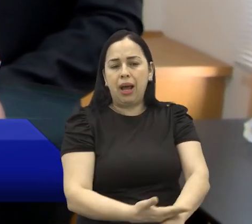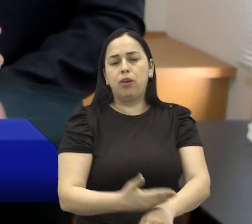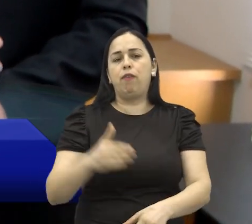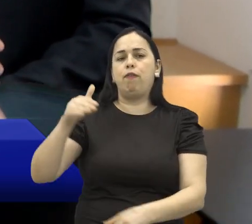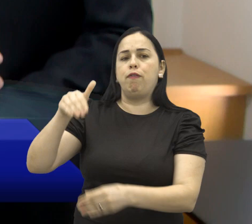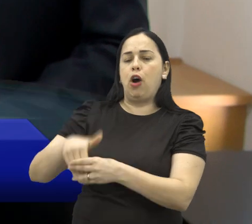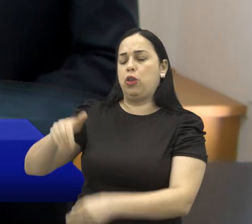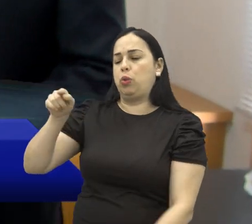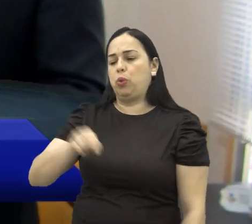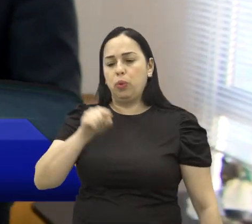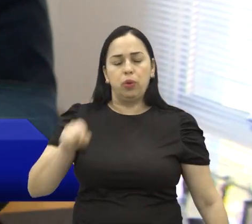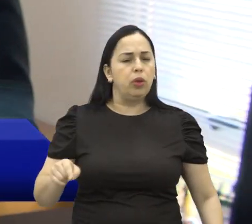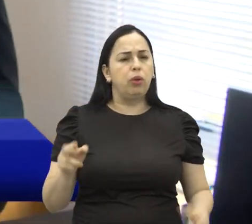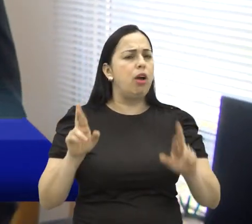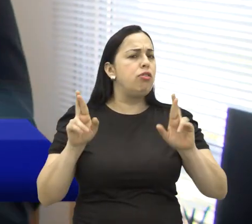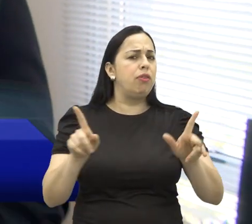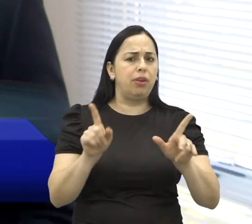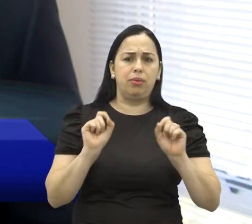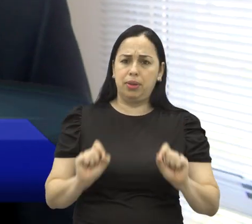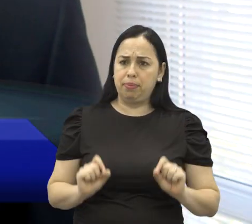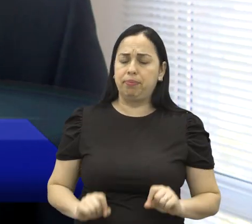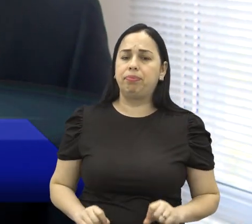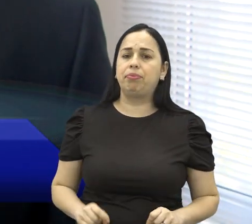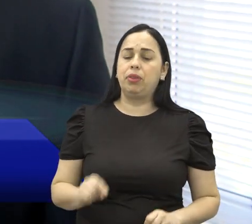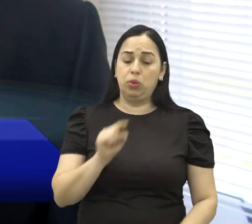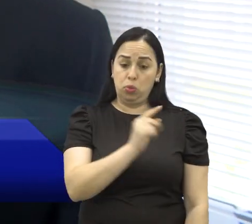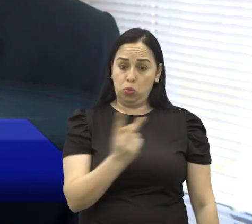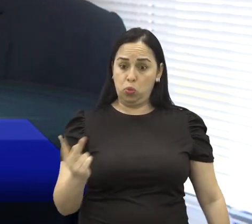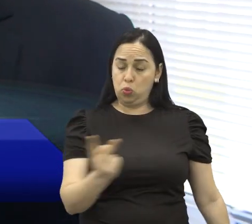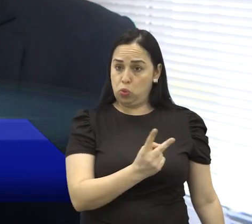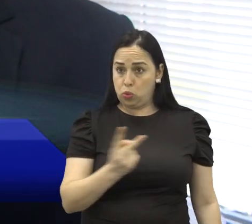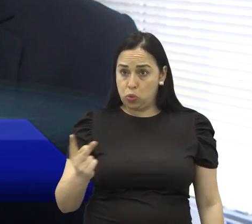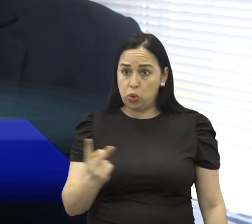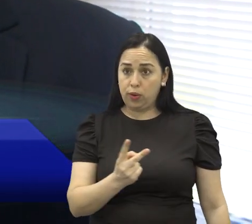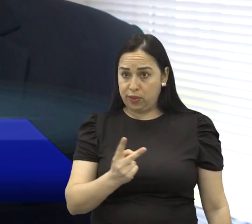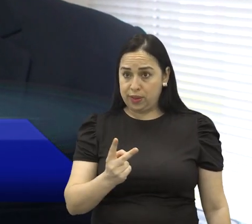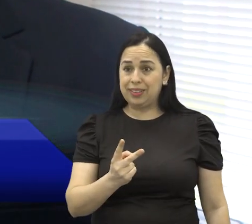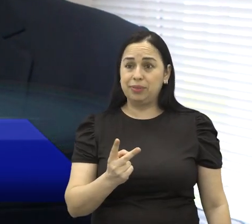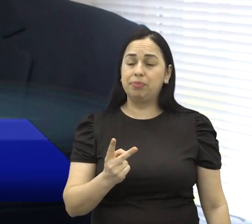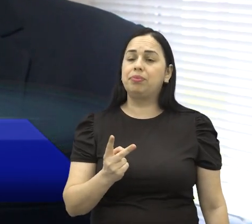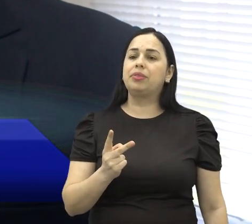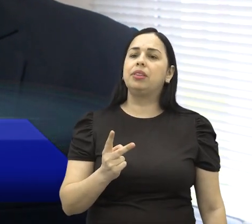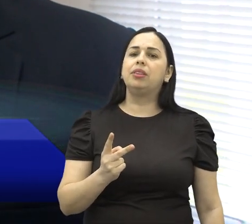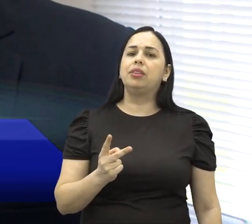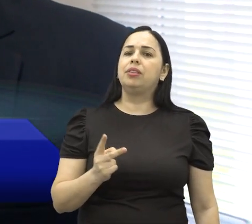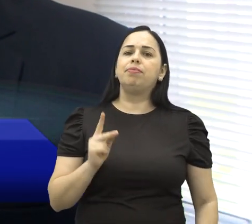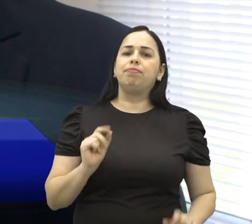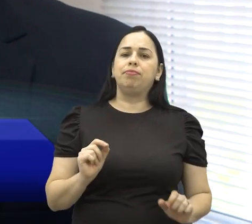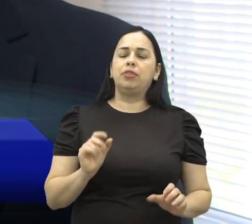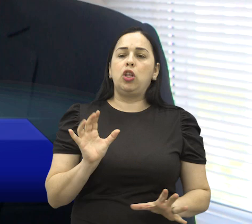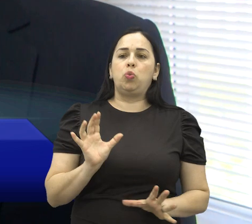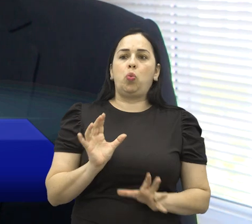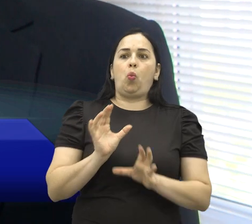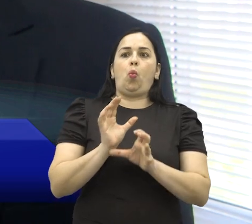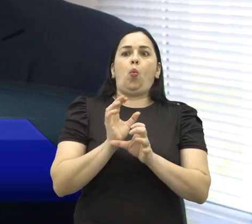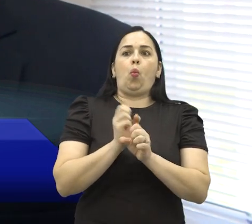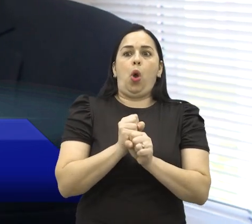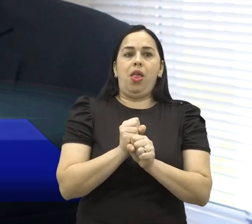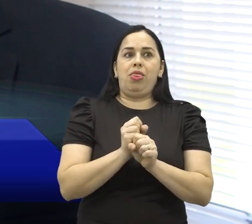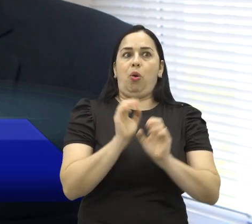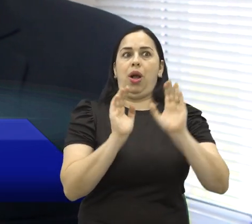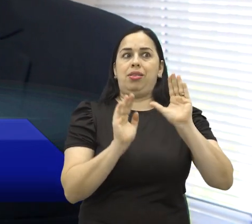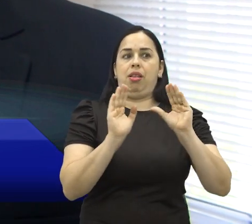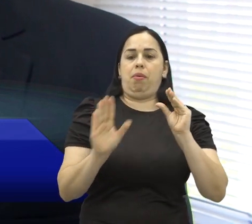Qual que a diferença entre eles? De toda forma, tanto o voto branco quanto o voto nulo, ele não vai para nenhum